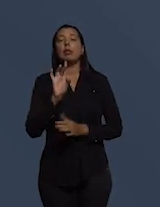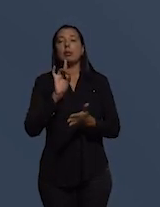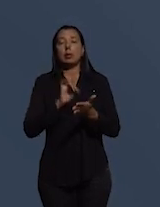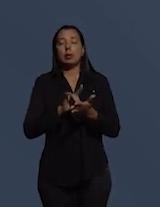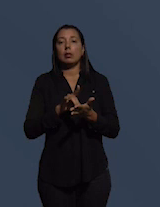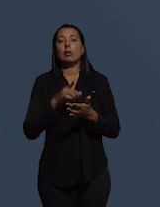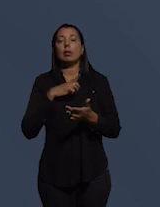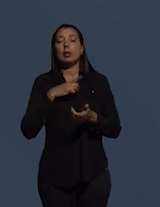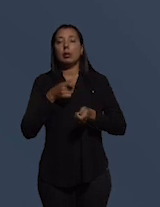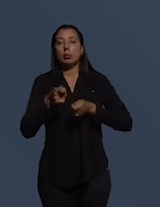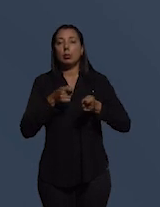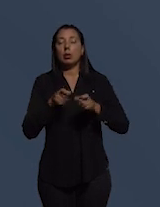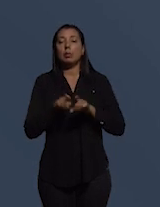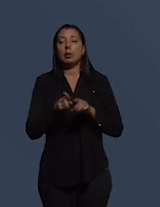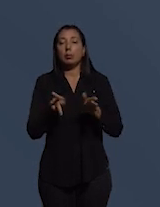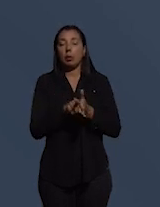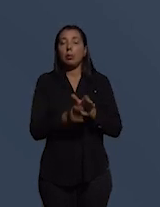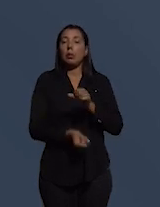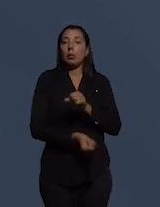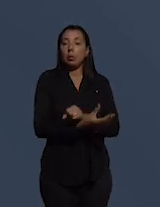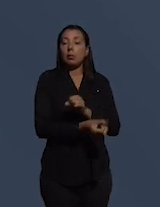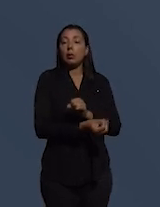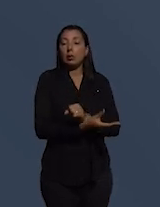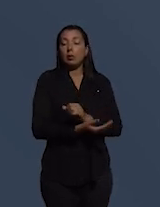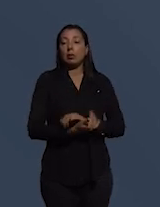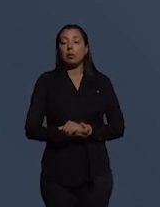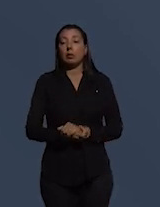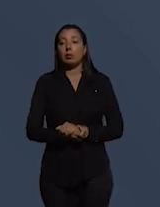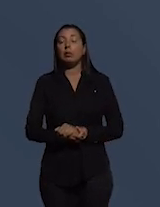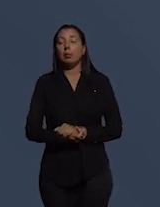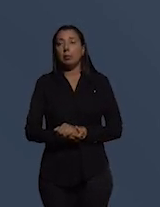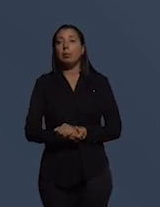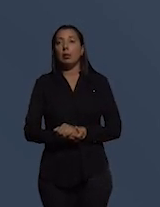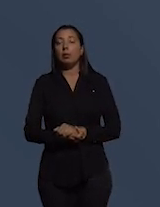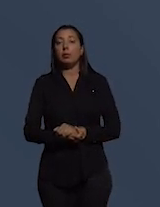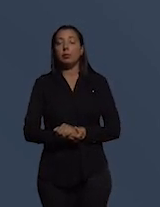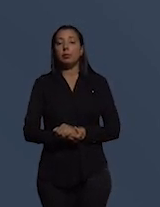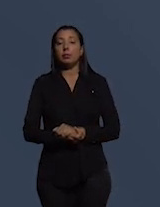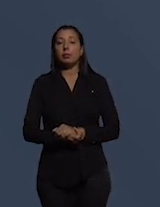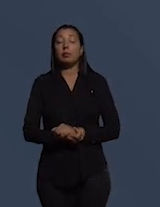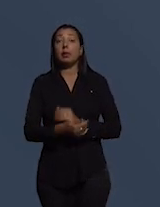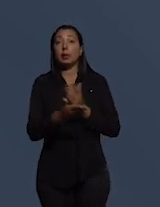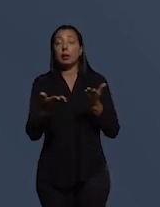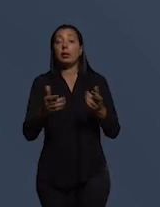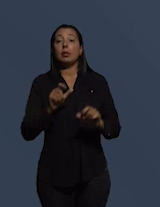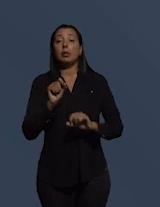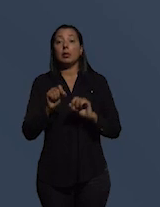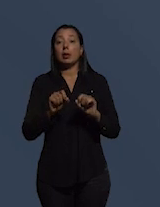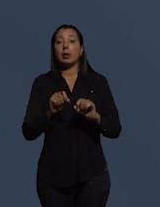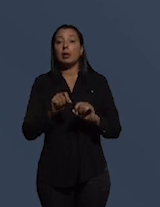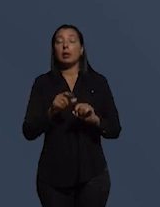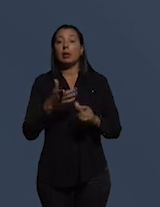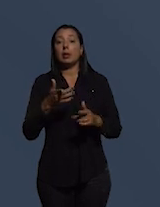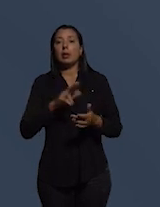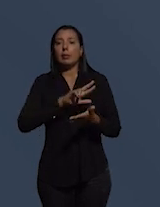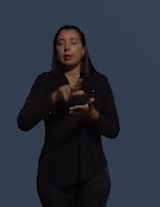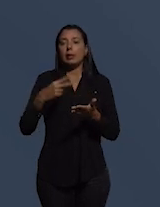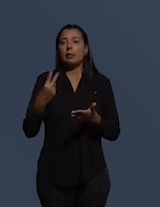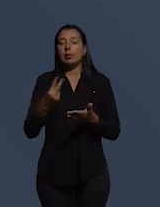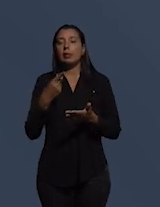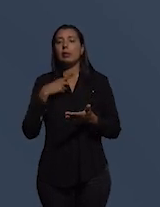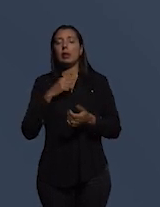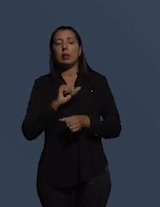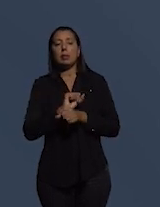lidar com a corrupção então esses oficiais muitas vezes não estão aduando